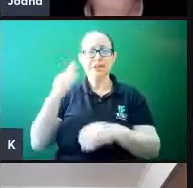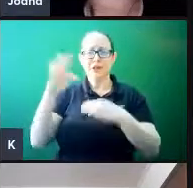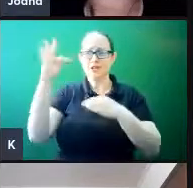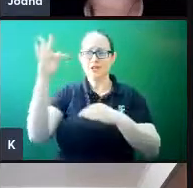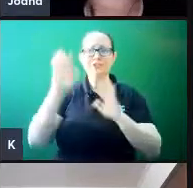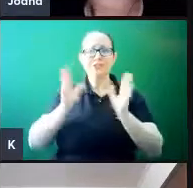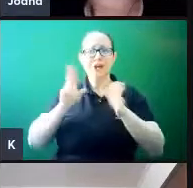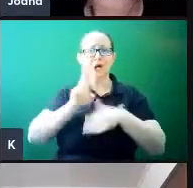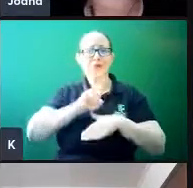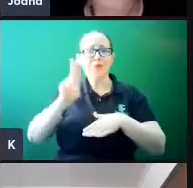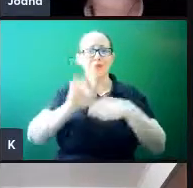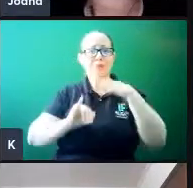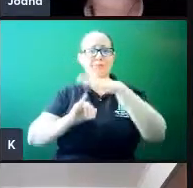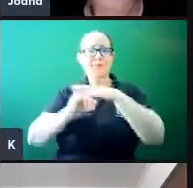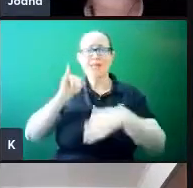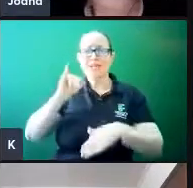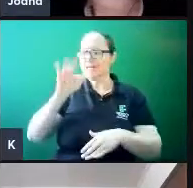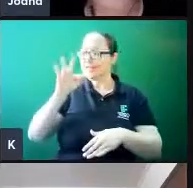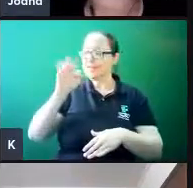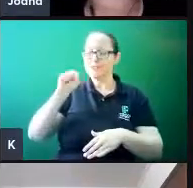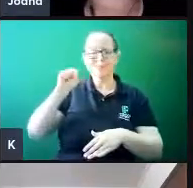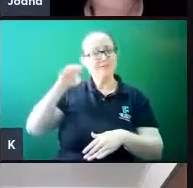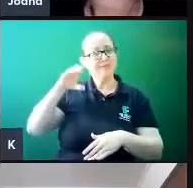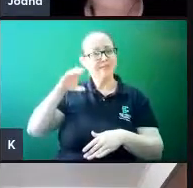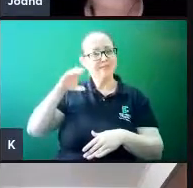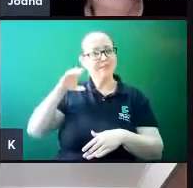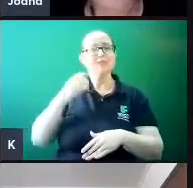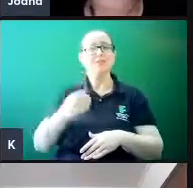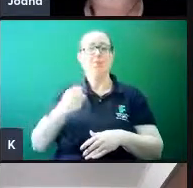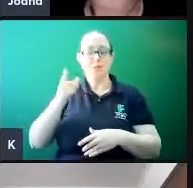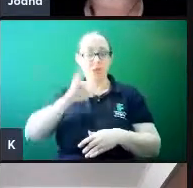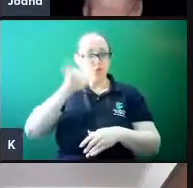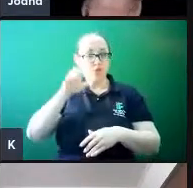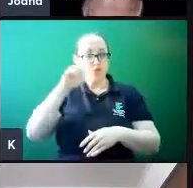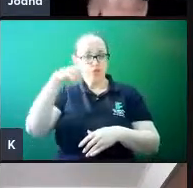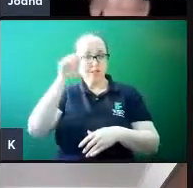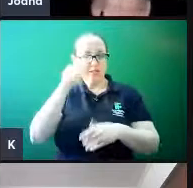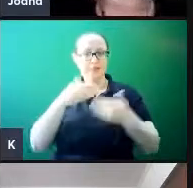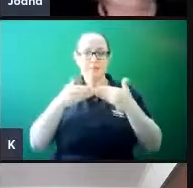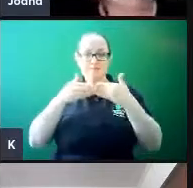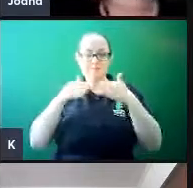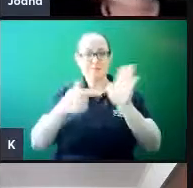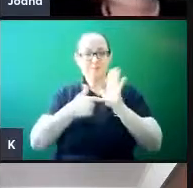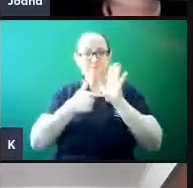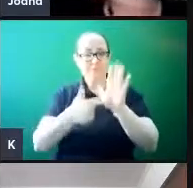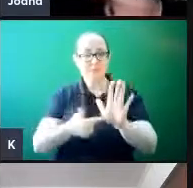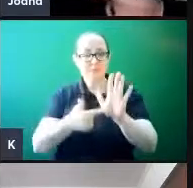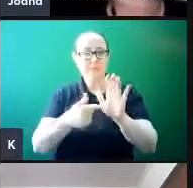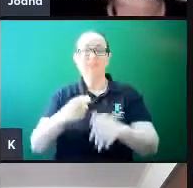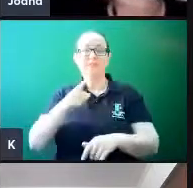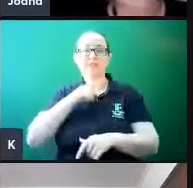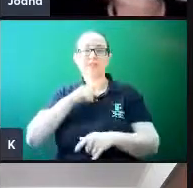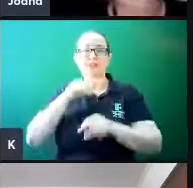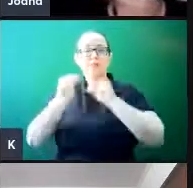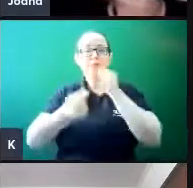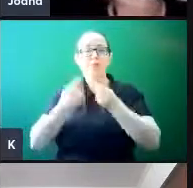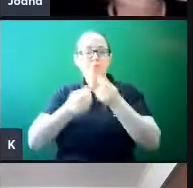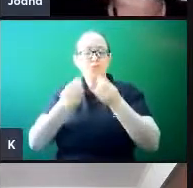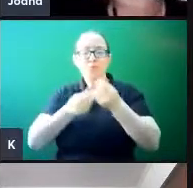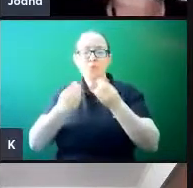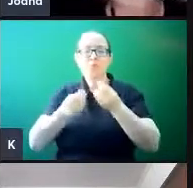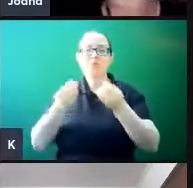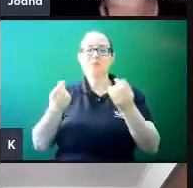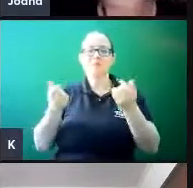Educação, Ciência e Tecnologia. E, como a Joana já apresentou no cerimonial, inclusive traz a transversalidade dentro da nossa missão.